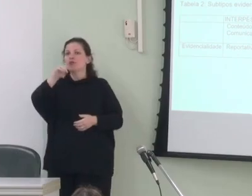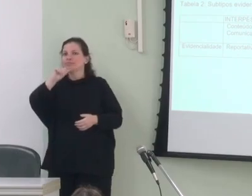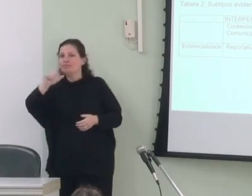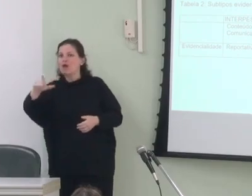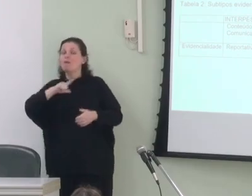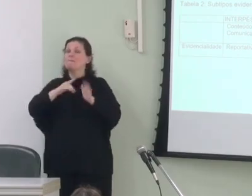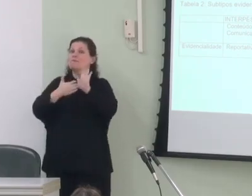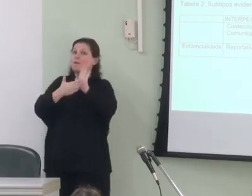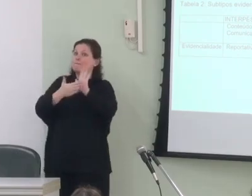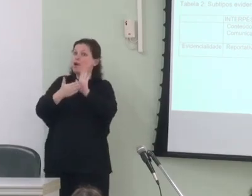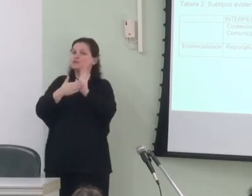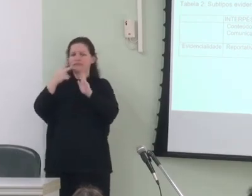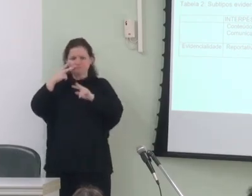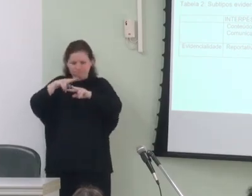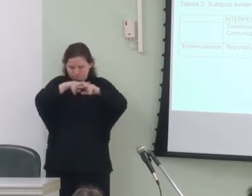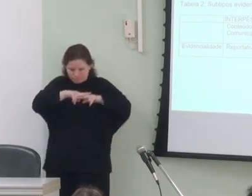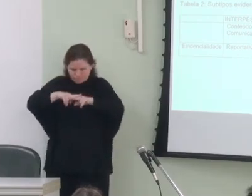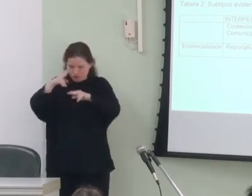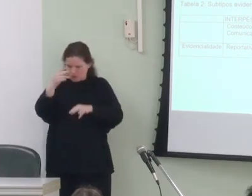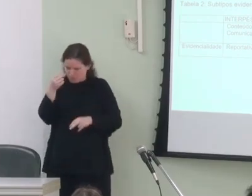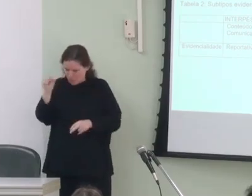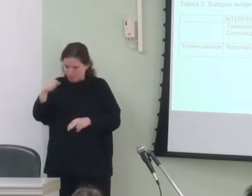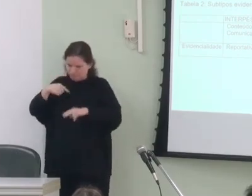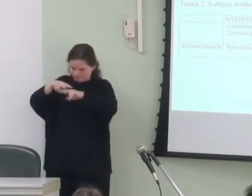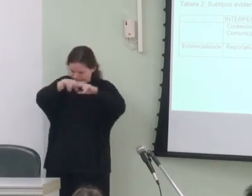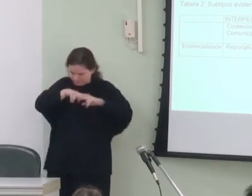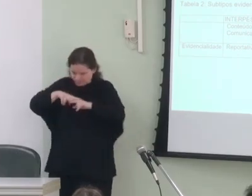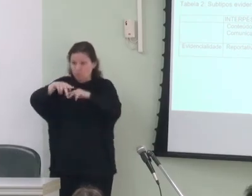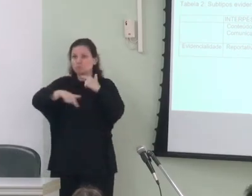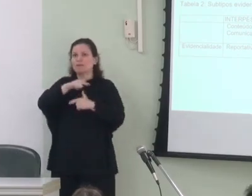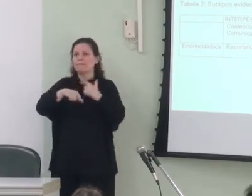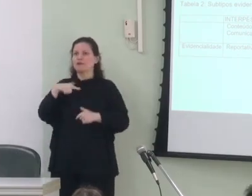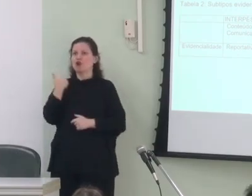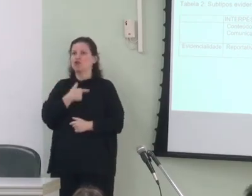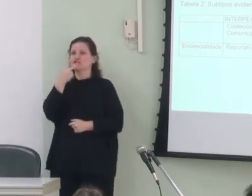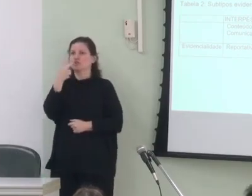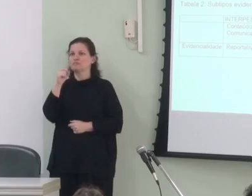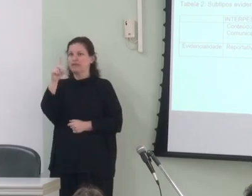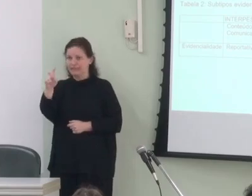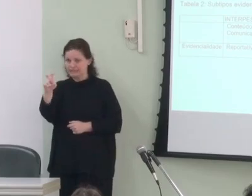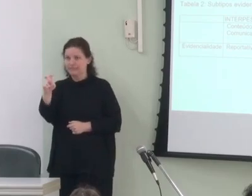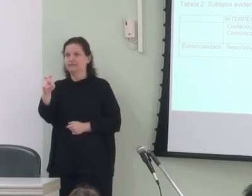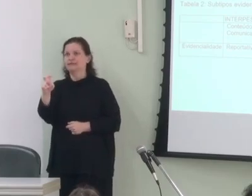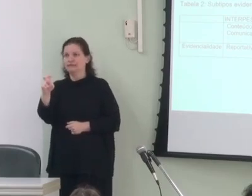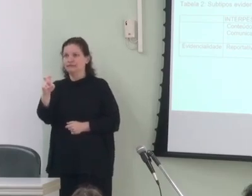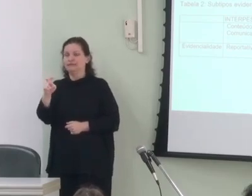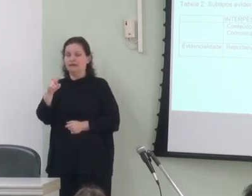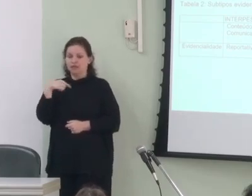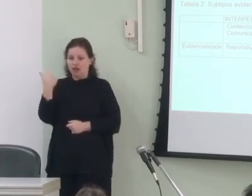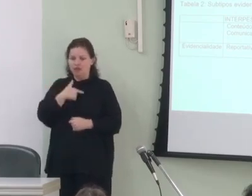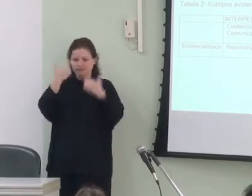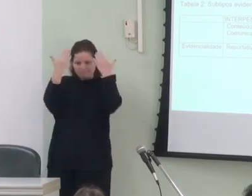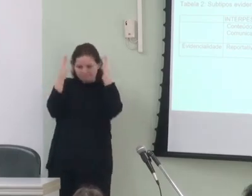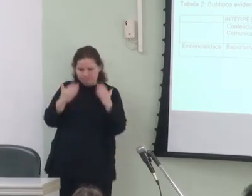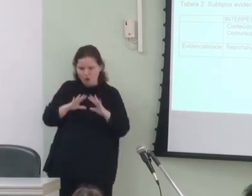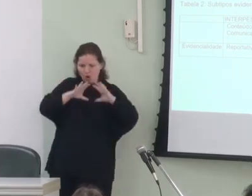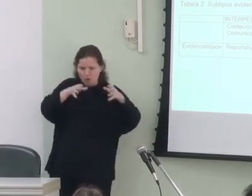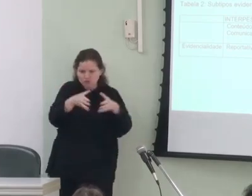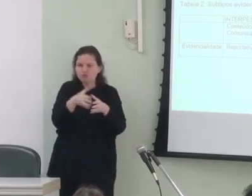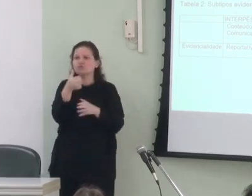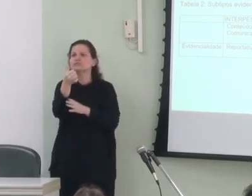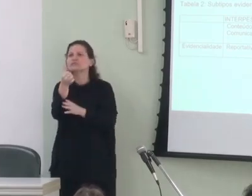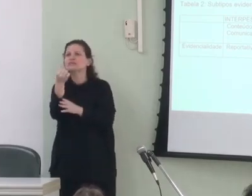Essa proposta foi revista de 2008, foi revista nesse trabalho nosso de 2015 quando analisamos um conjunto de